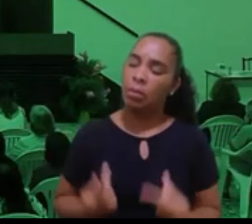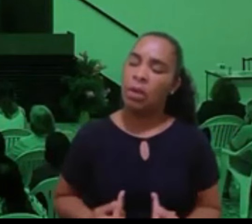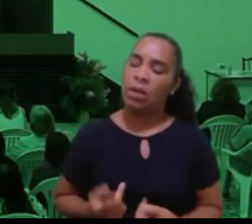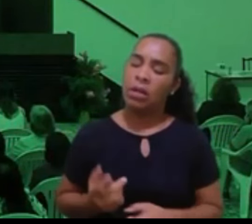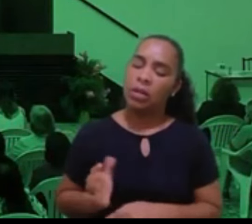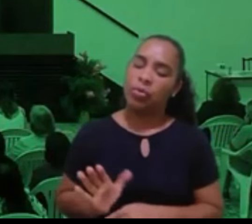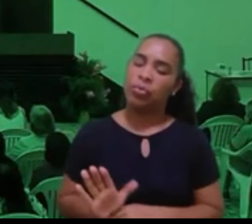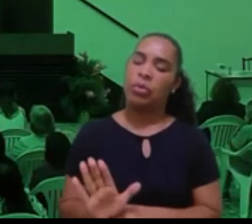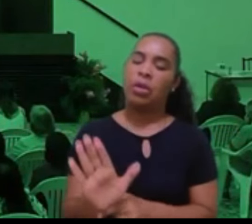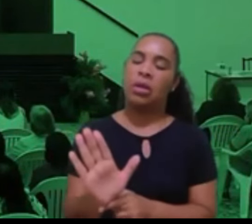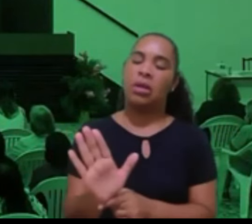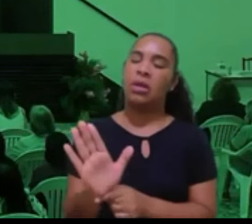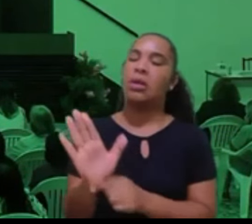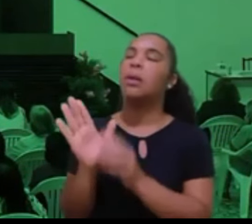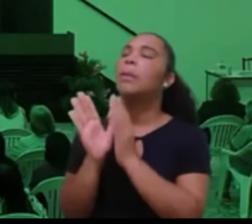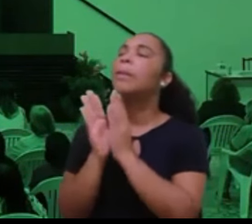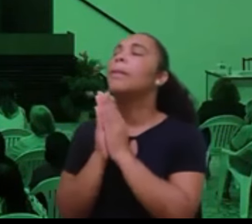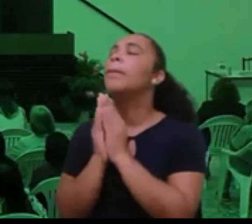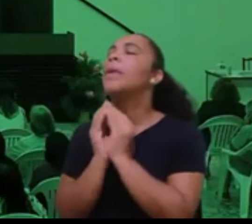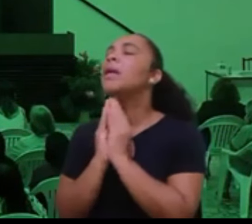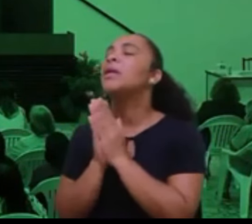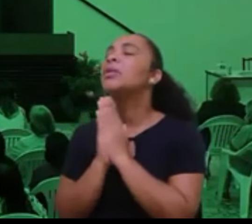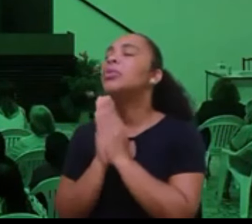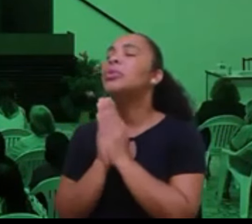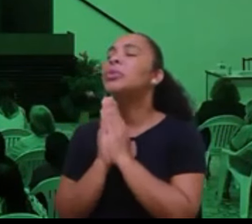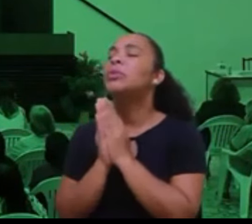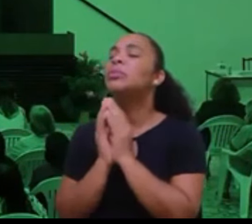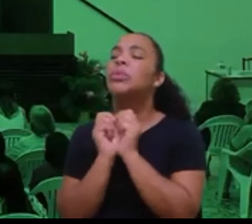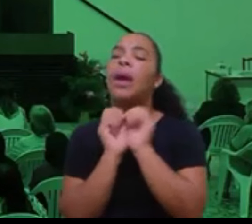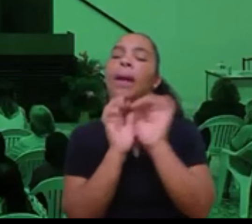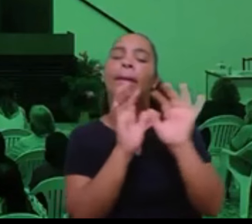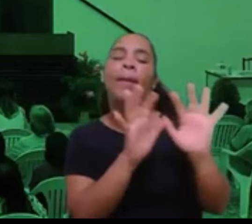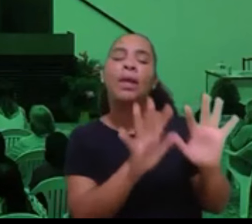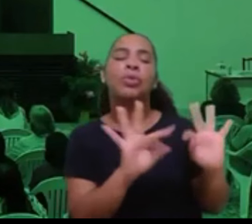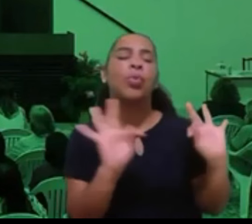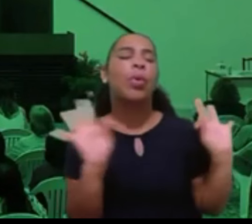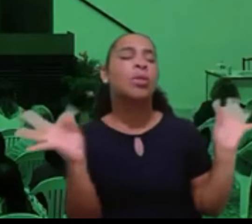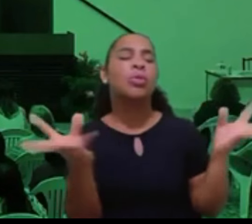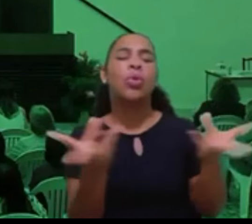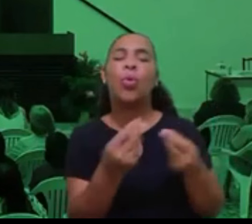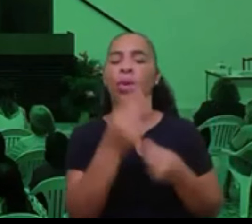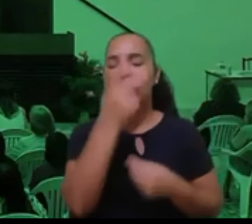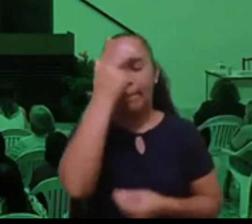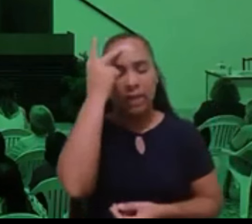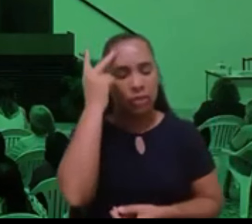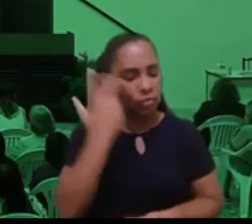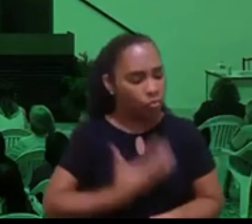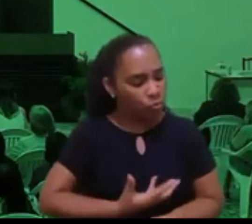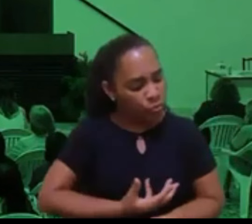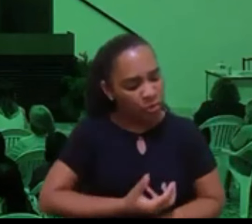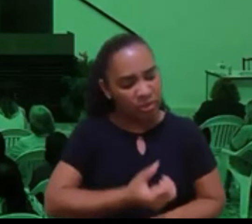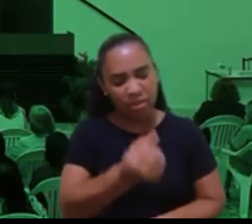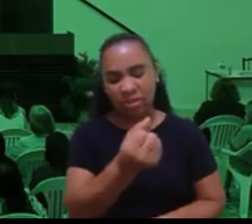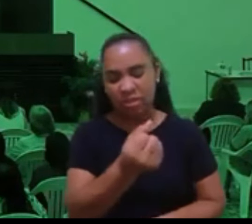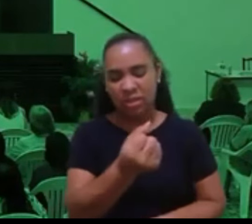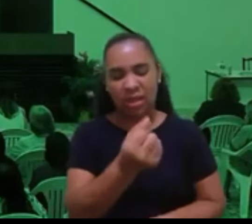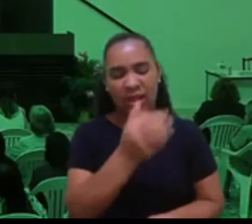Nós te pedimos pelos suicidas, por aqueles que perderam a fé